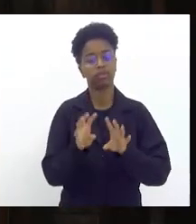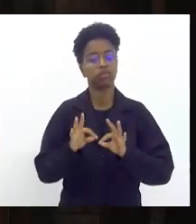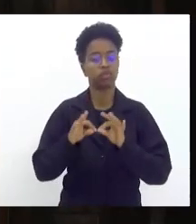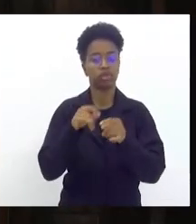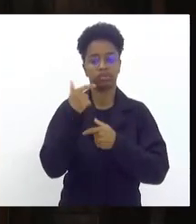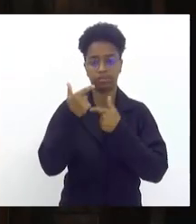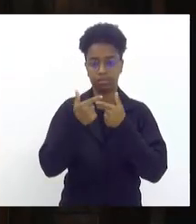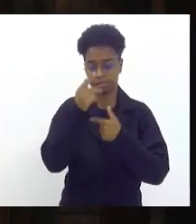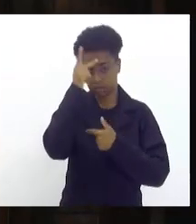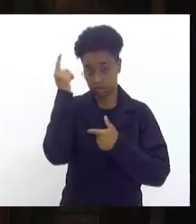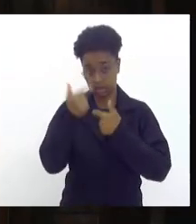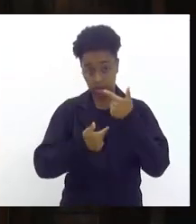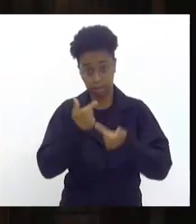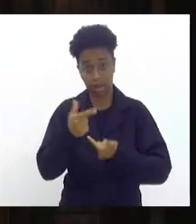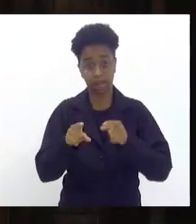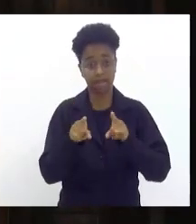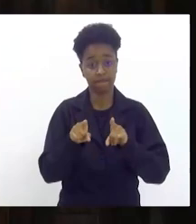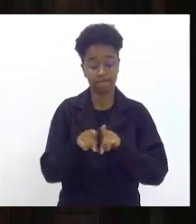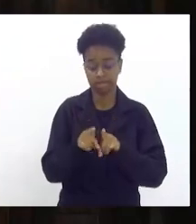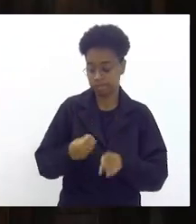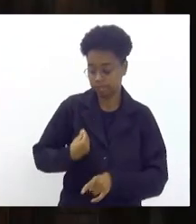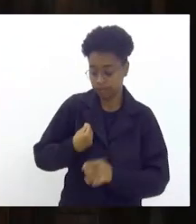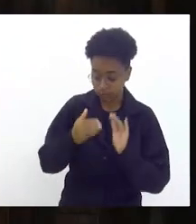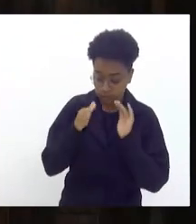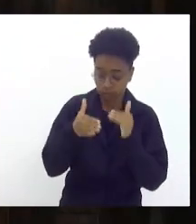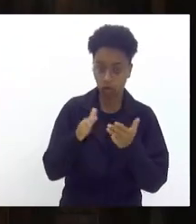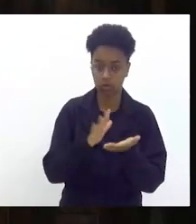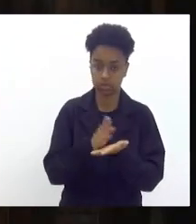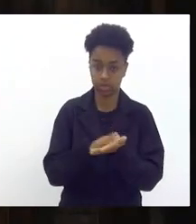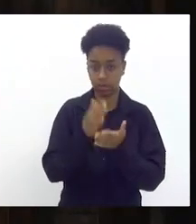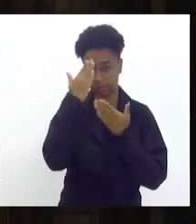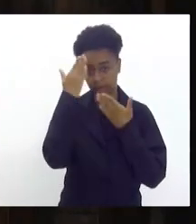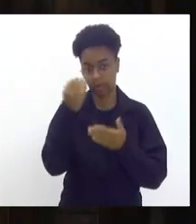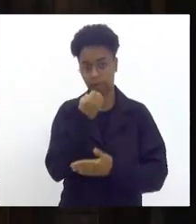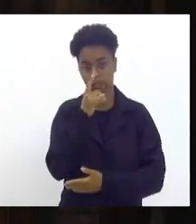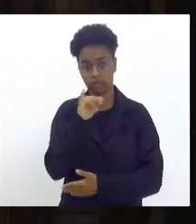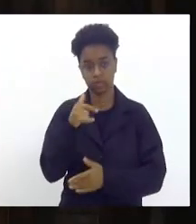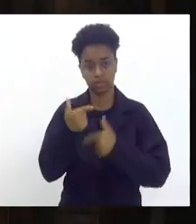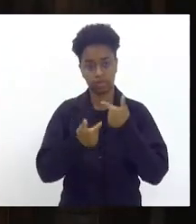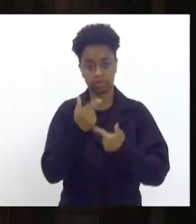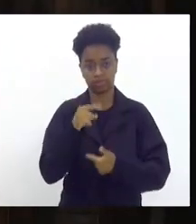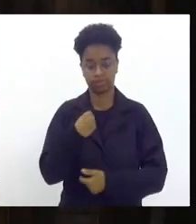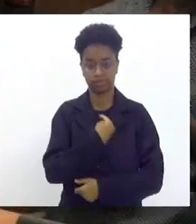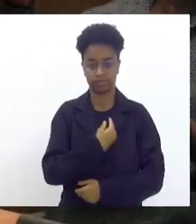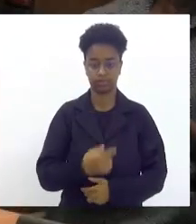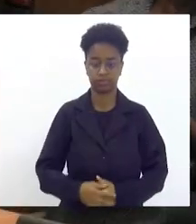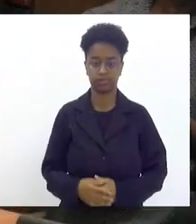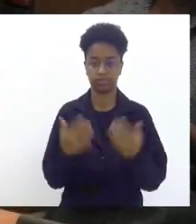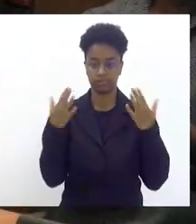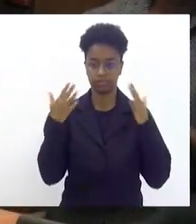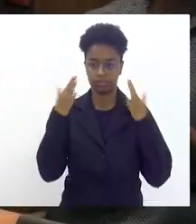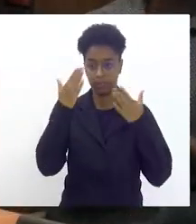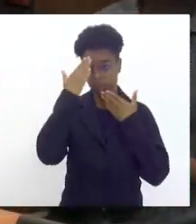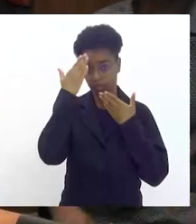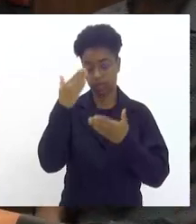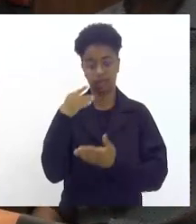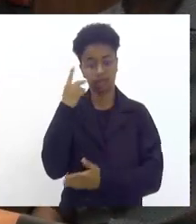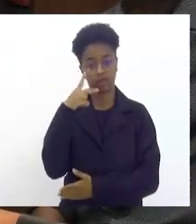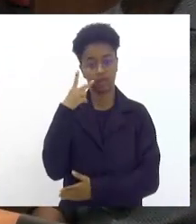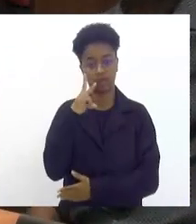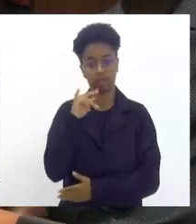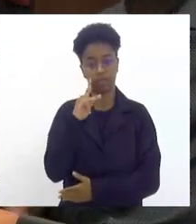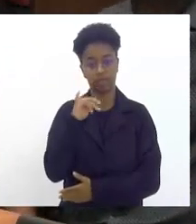vivem do samba e para o samba obrigado e um bom dia de trabalho para a gente obrigado vereador Pipico